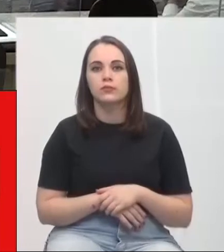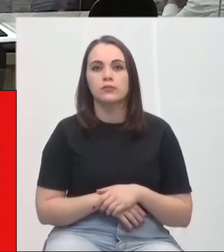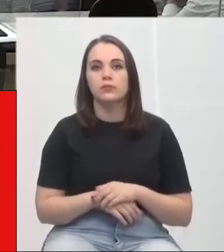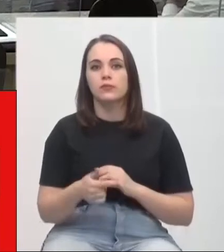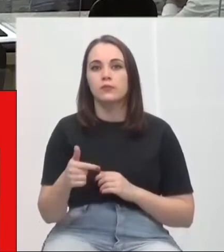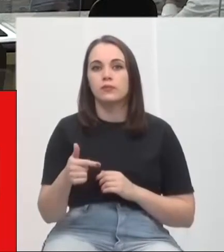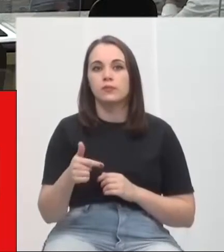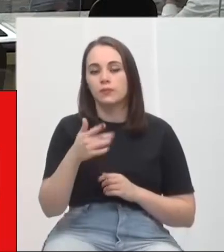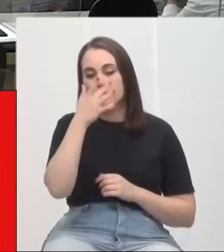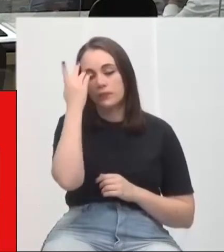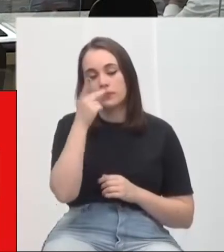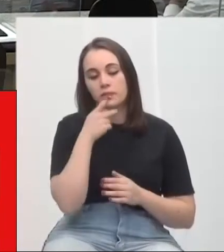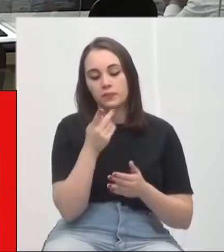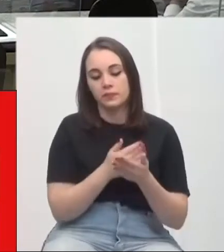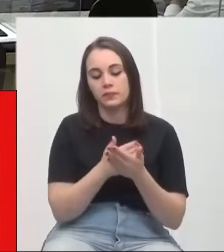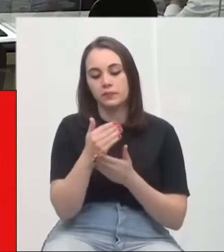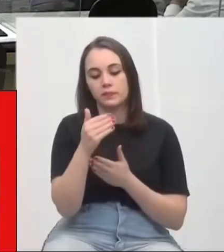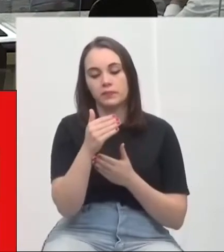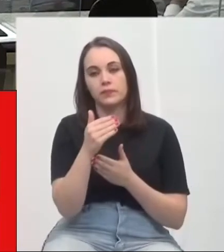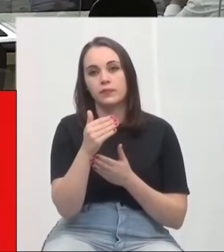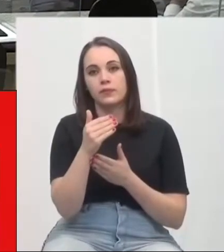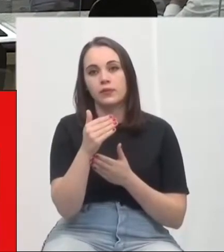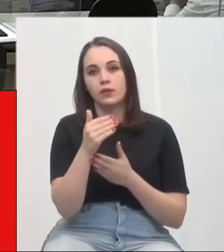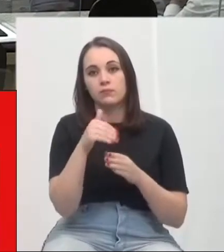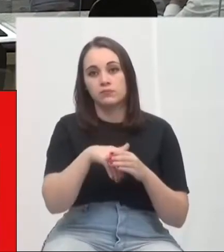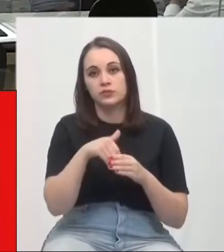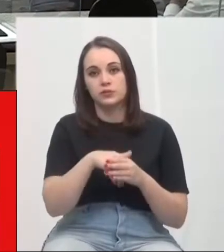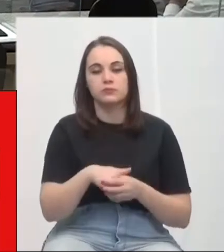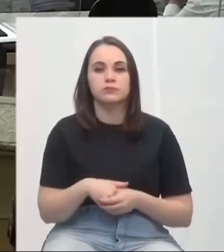Não havendo quem queira discutir, está em votação.